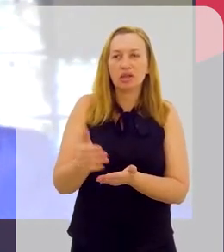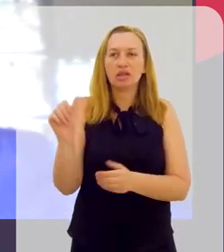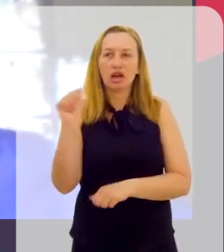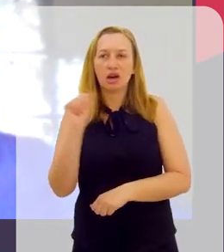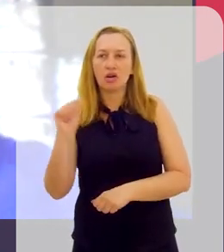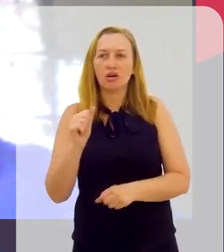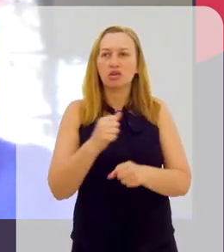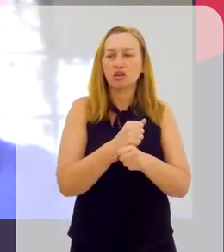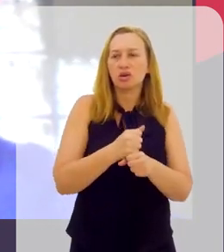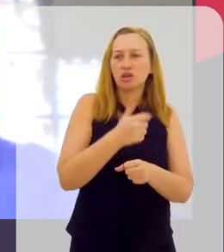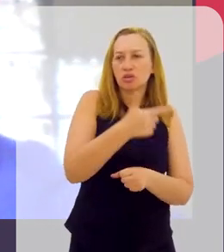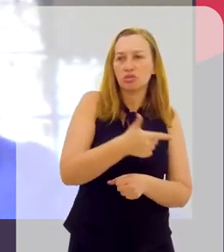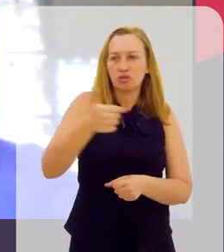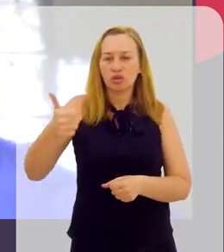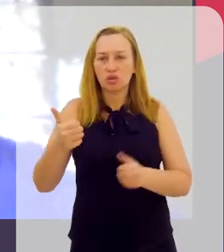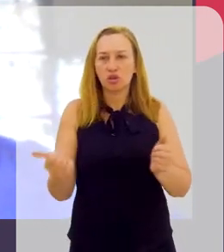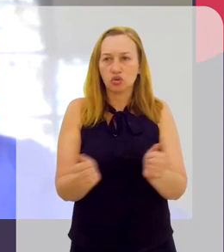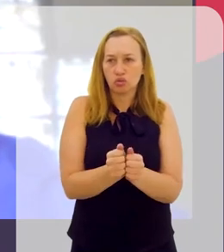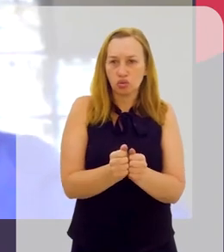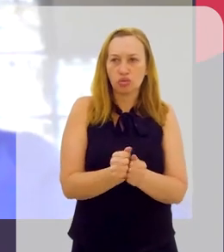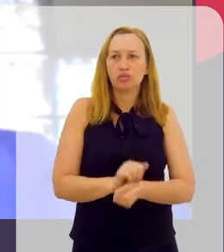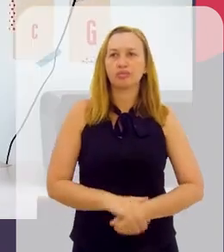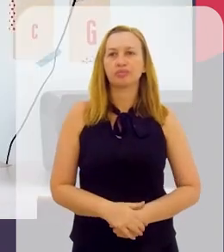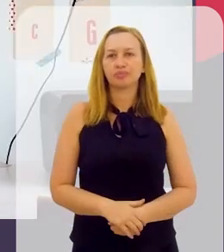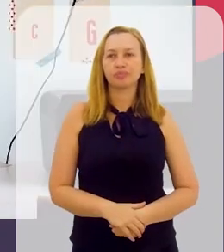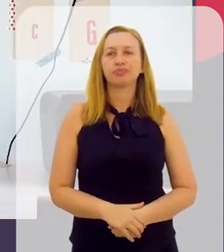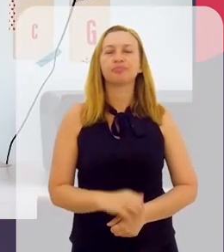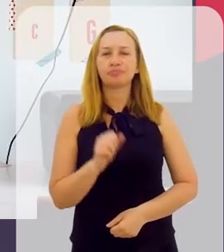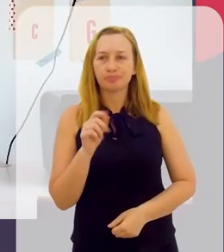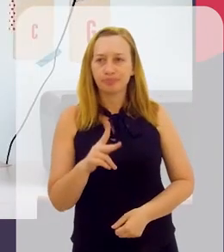iniciando em agosto de 2022 juntos.